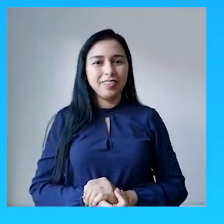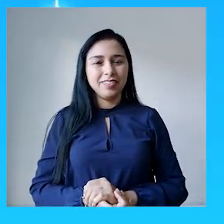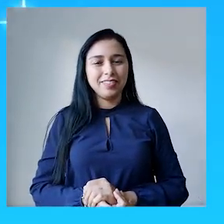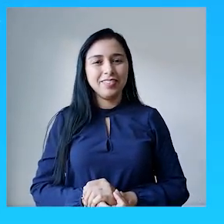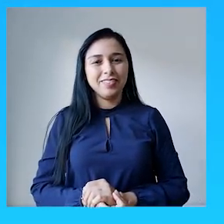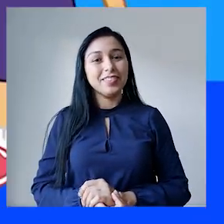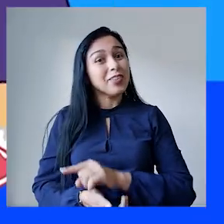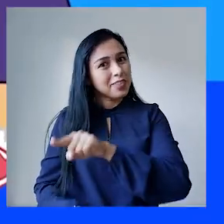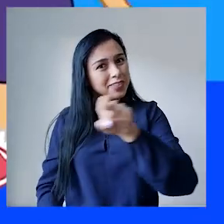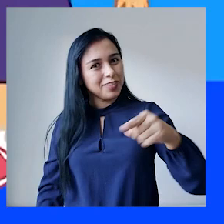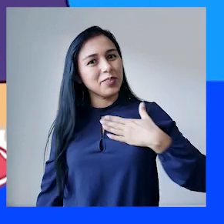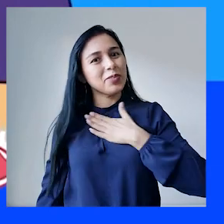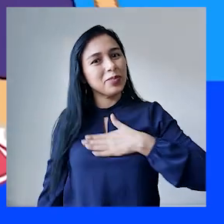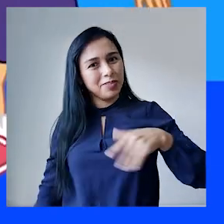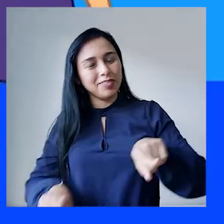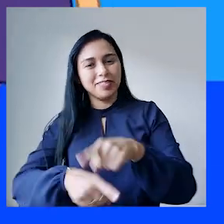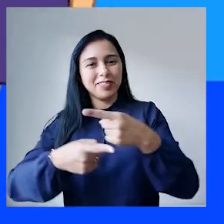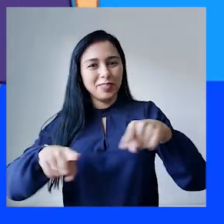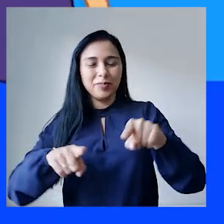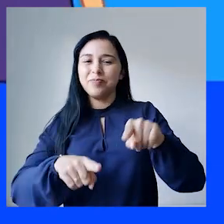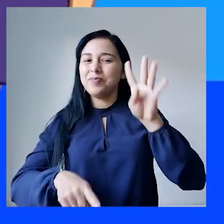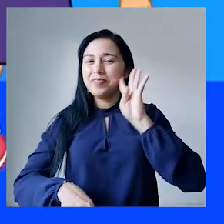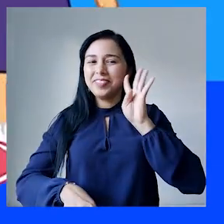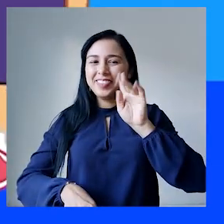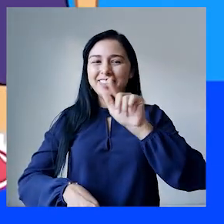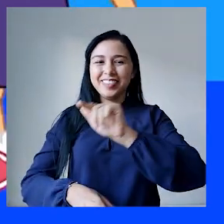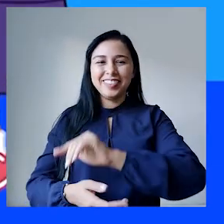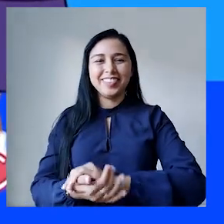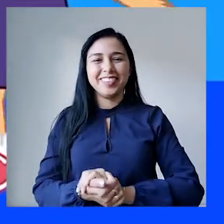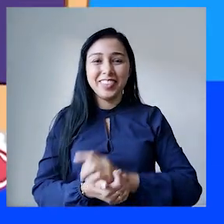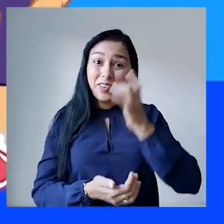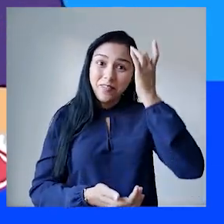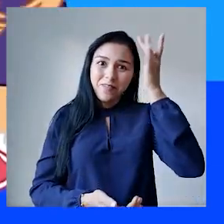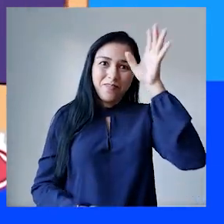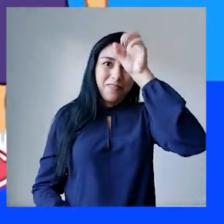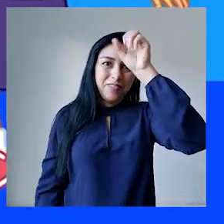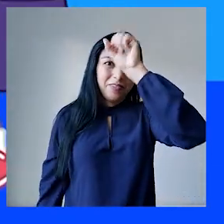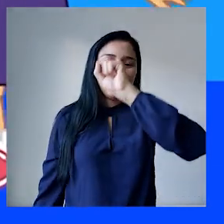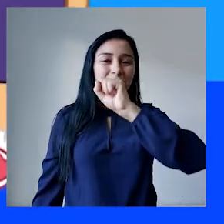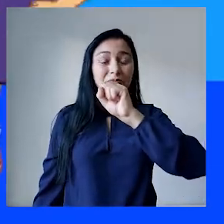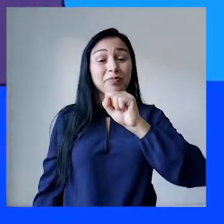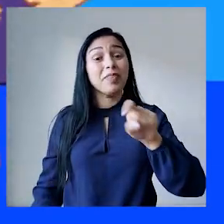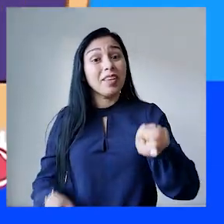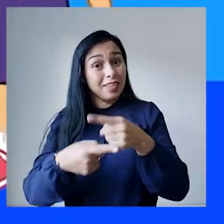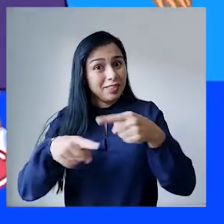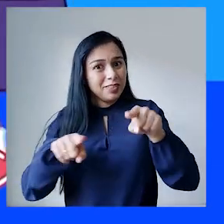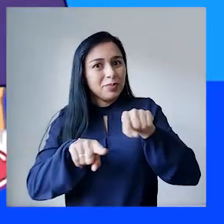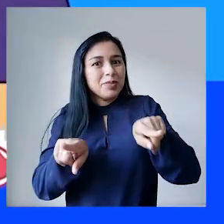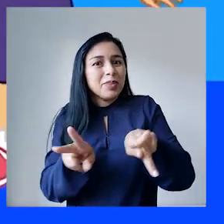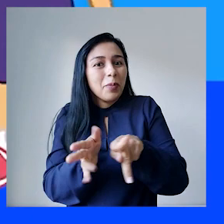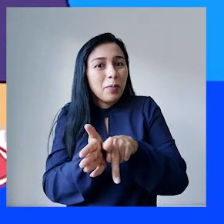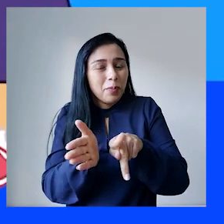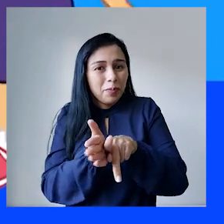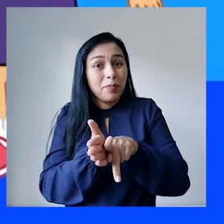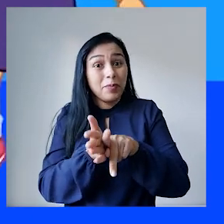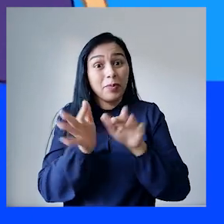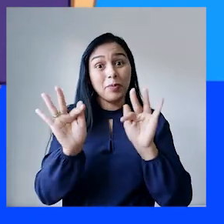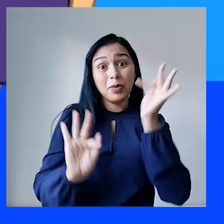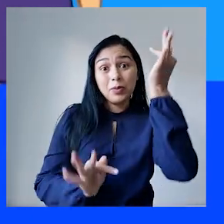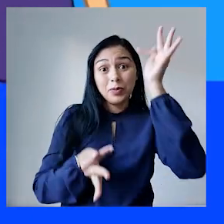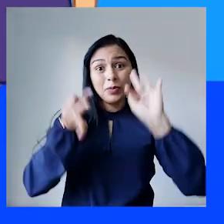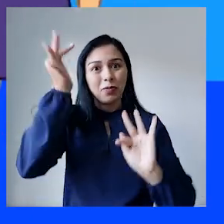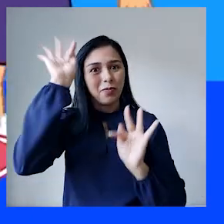mar. Gostaram da musiquinha? Ela é bem legal e bem fácil de aprender. Essa musiquinha faz parte do nosso